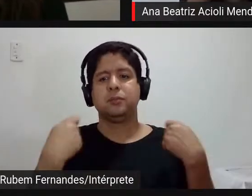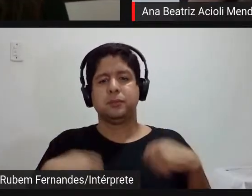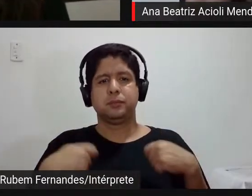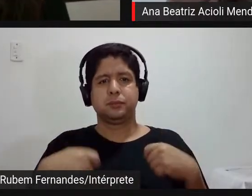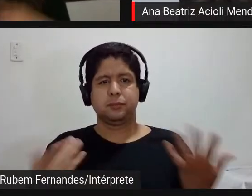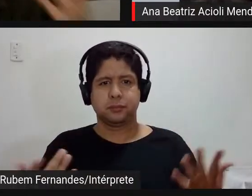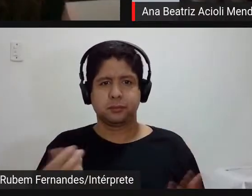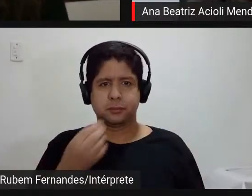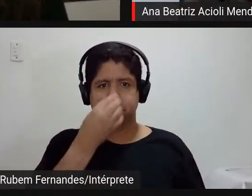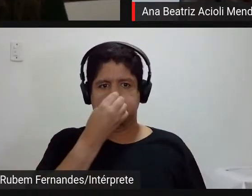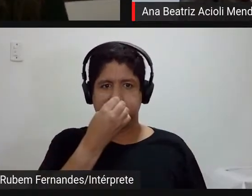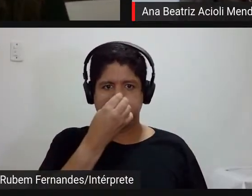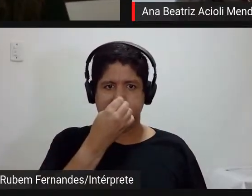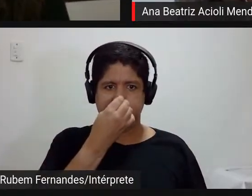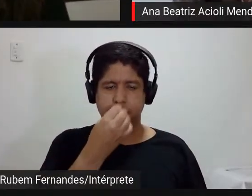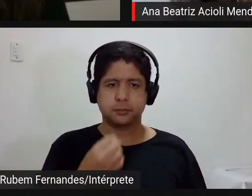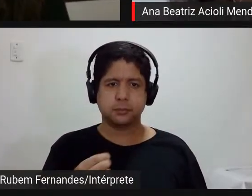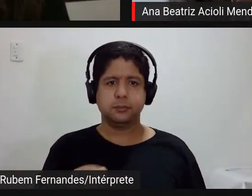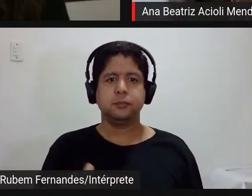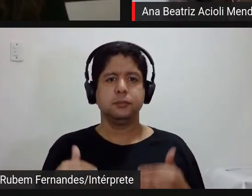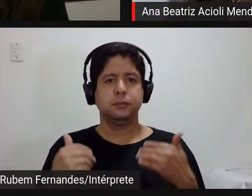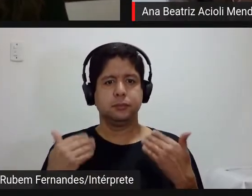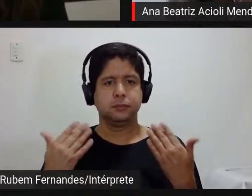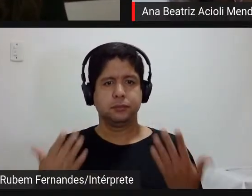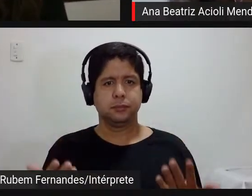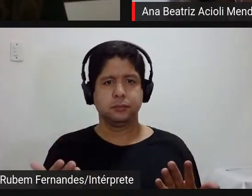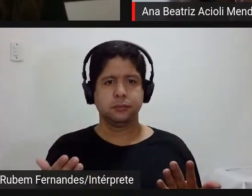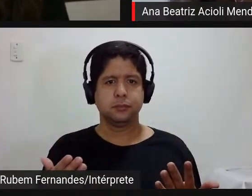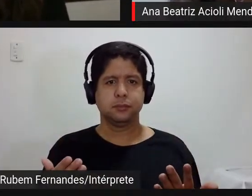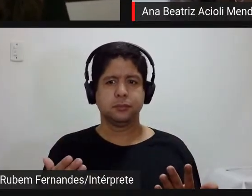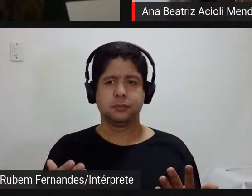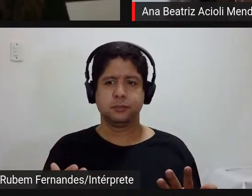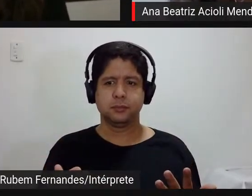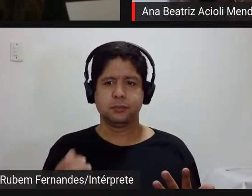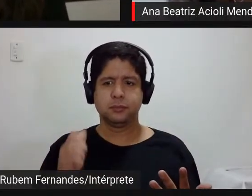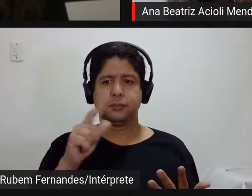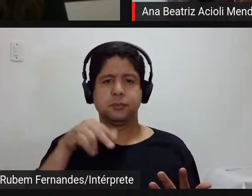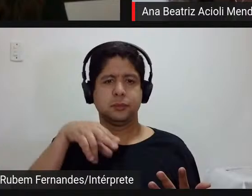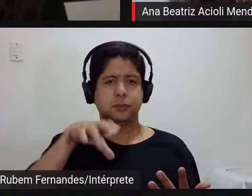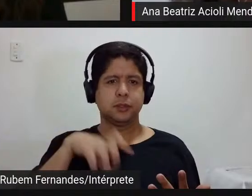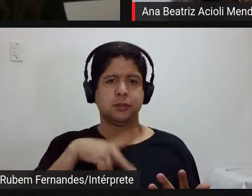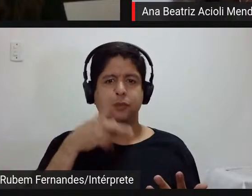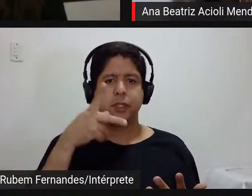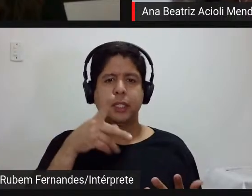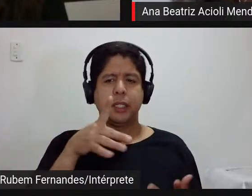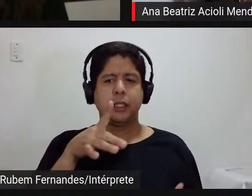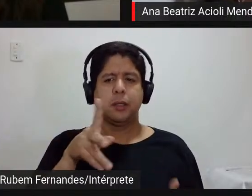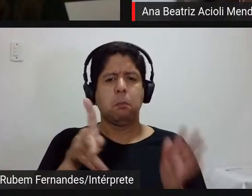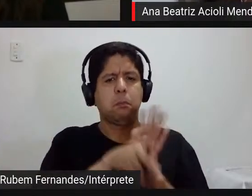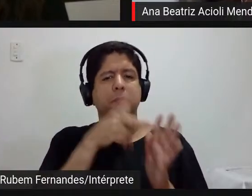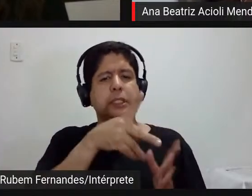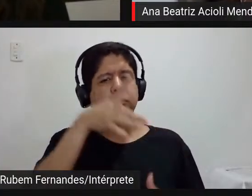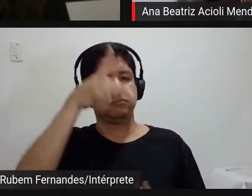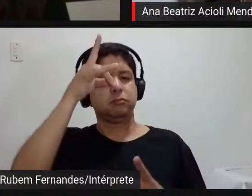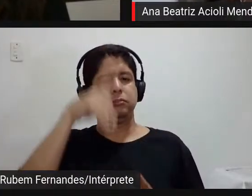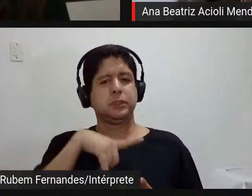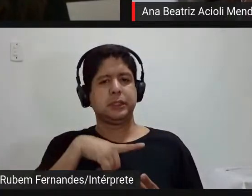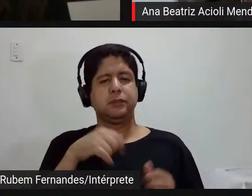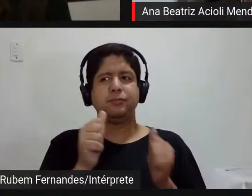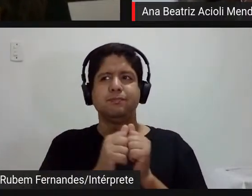então essa a linha até falou aqui da essência da obra essa